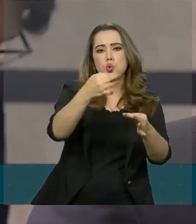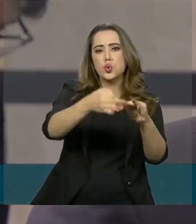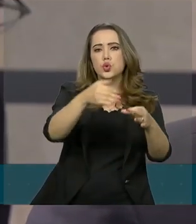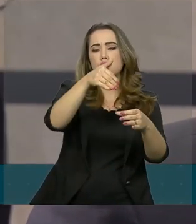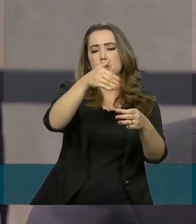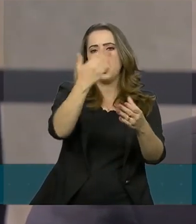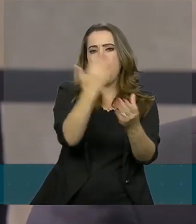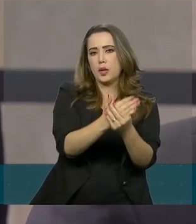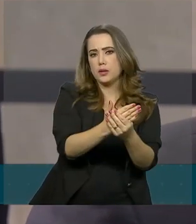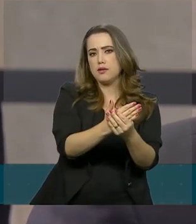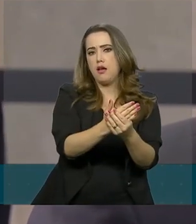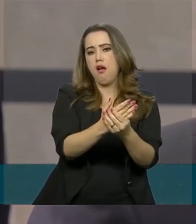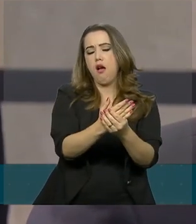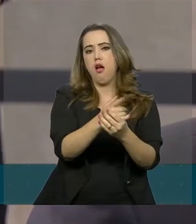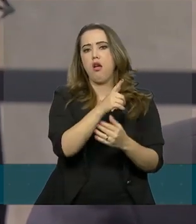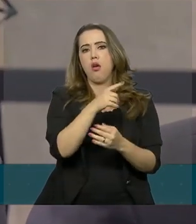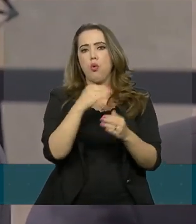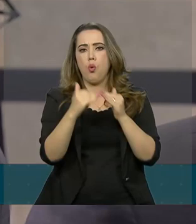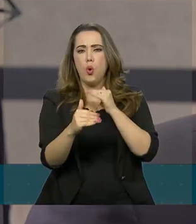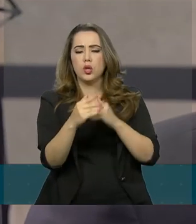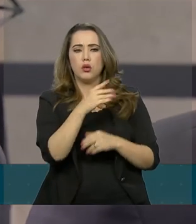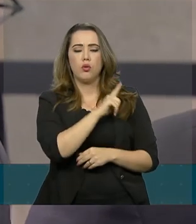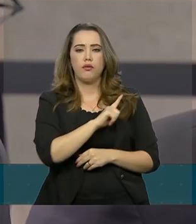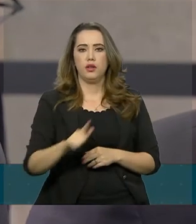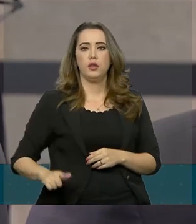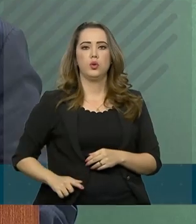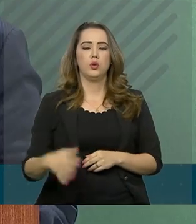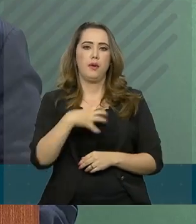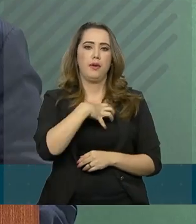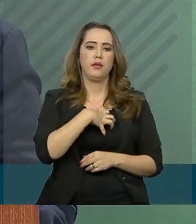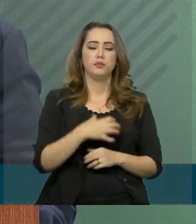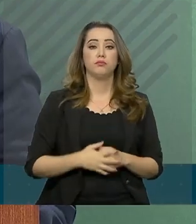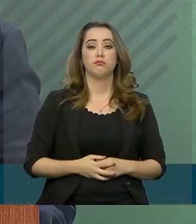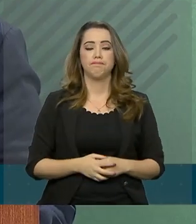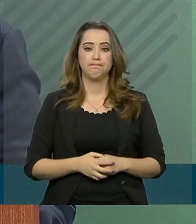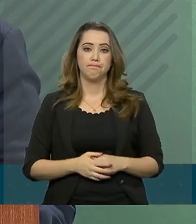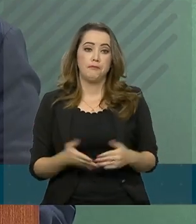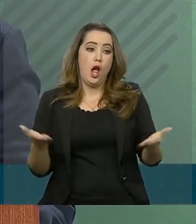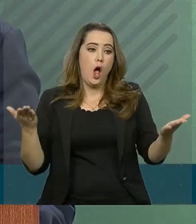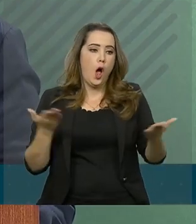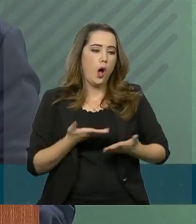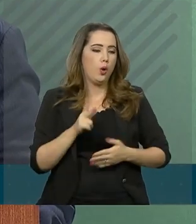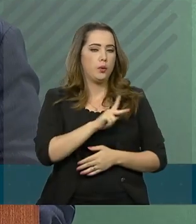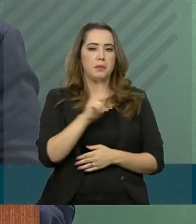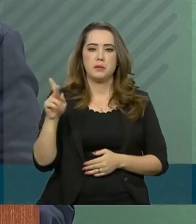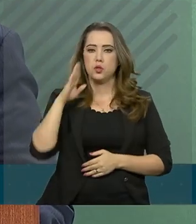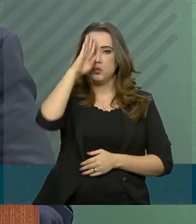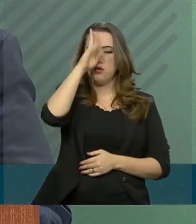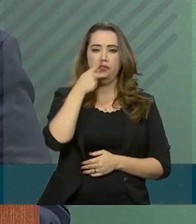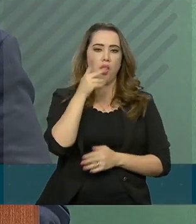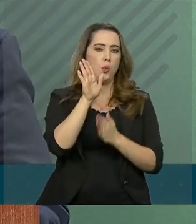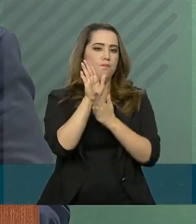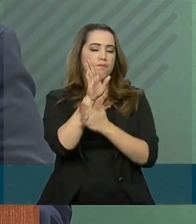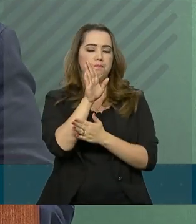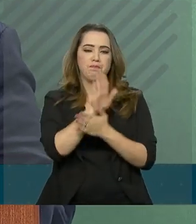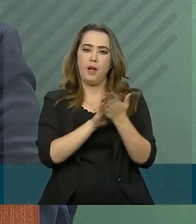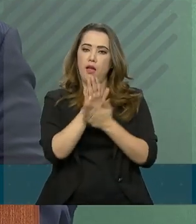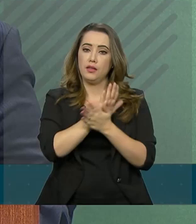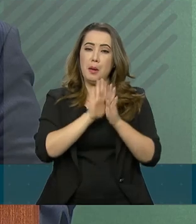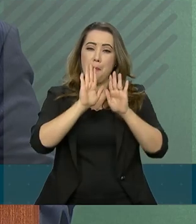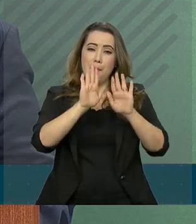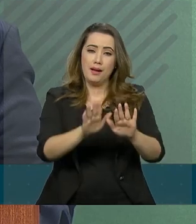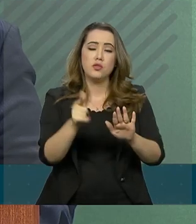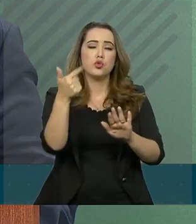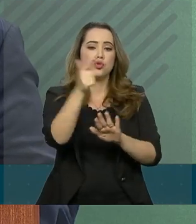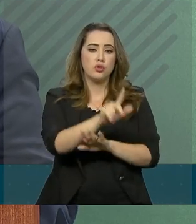segurança durante a visita dele. De momento, o senhor presidente não se pronunciou sobre essa possibilidade, não obstante, eu